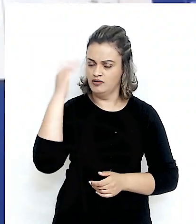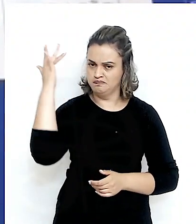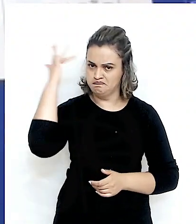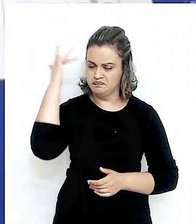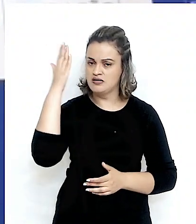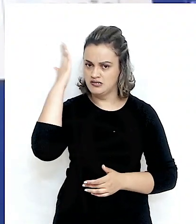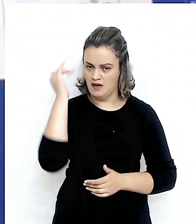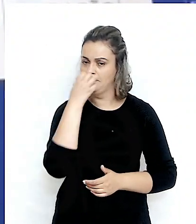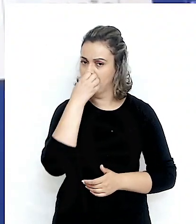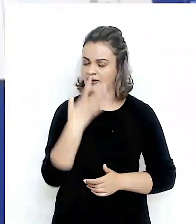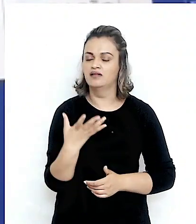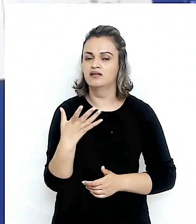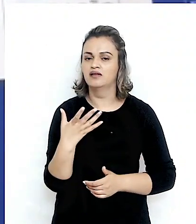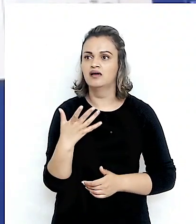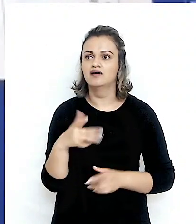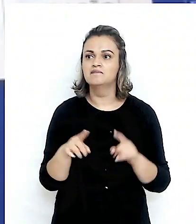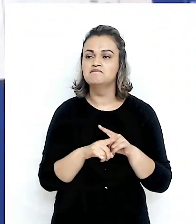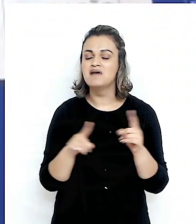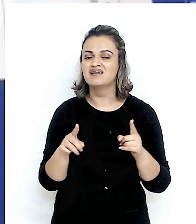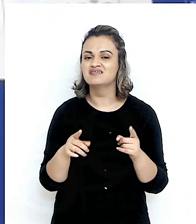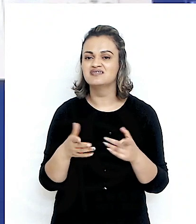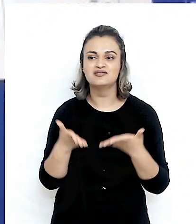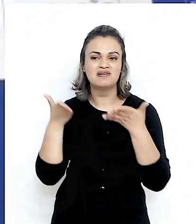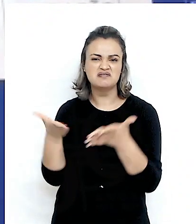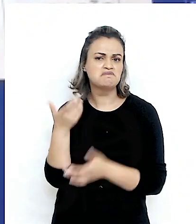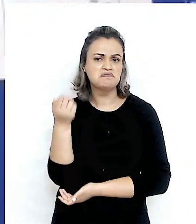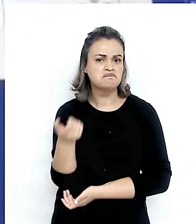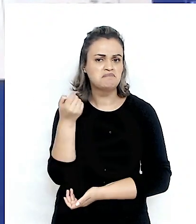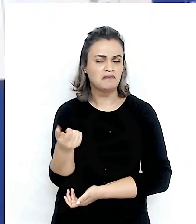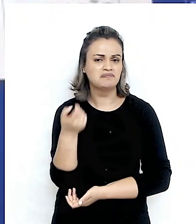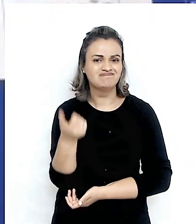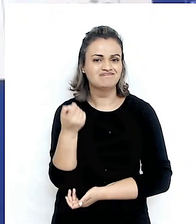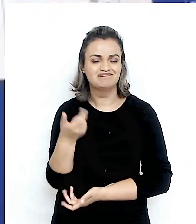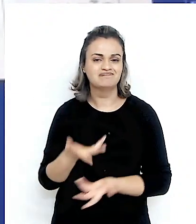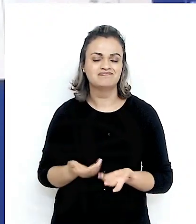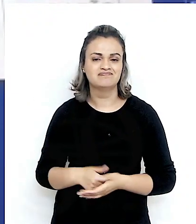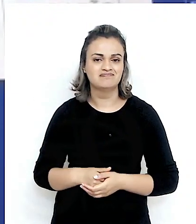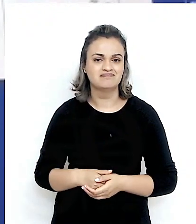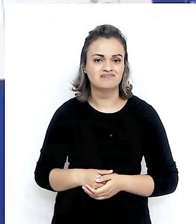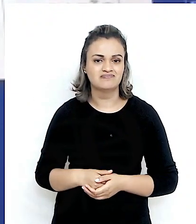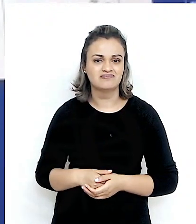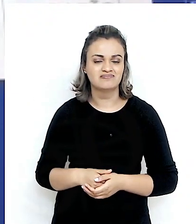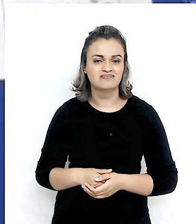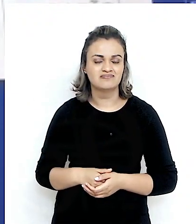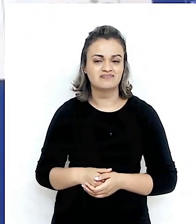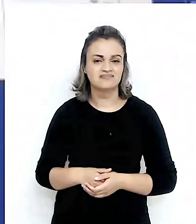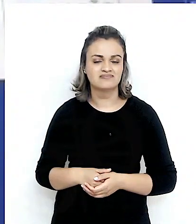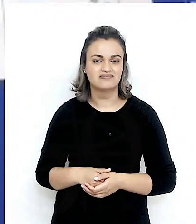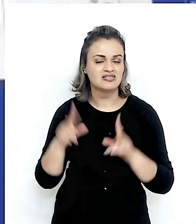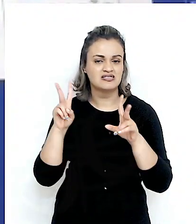nem se discute, e a gente tem uma participação muito pequena na pauta de importações